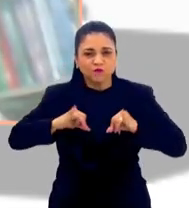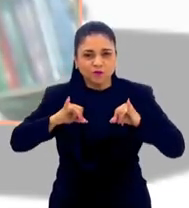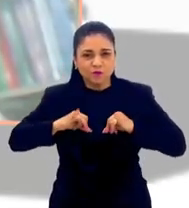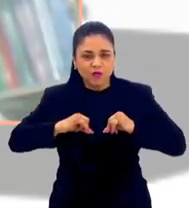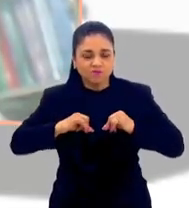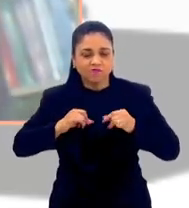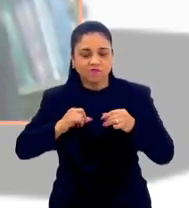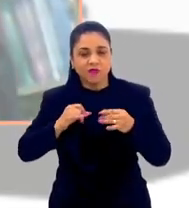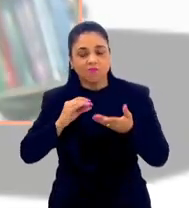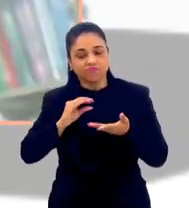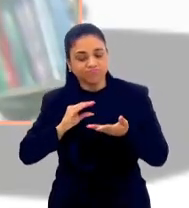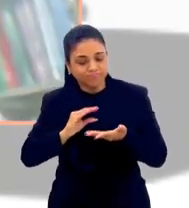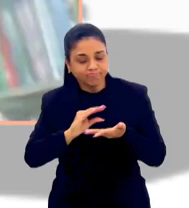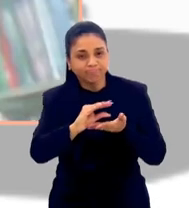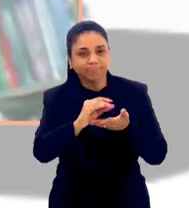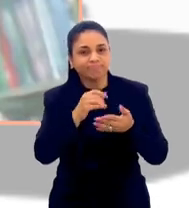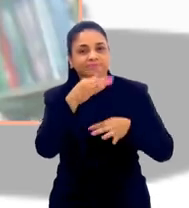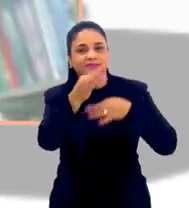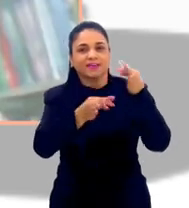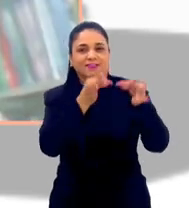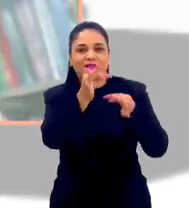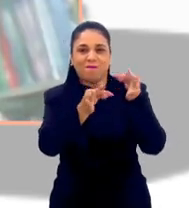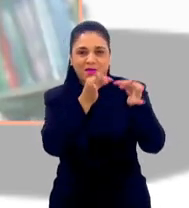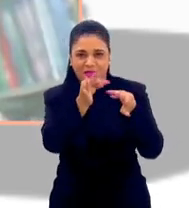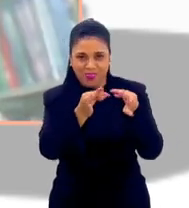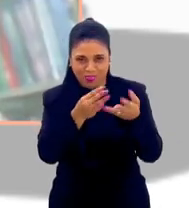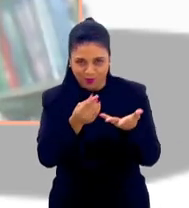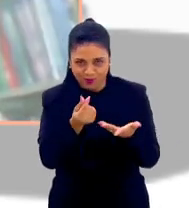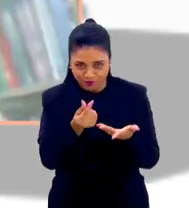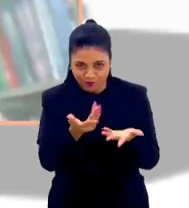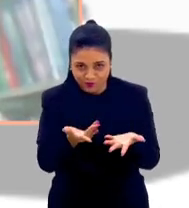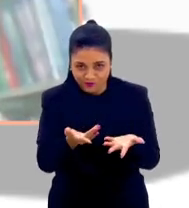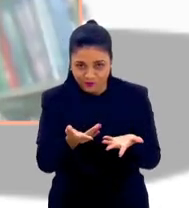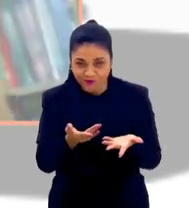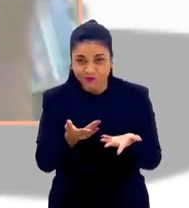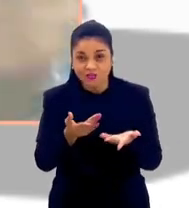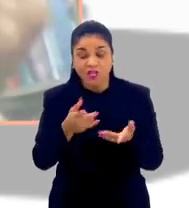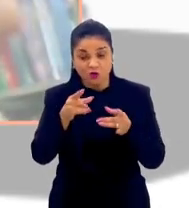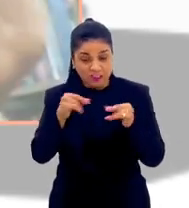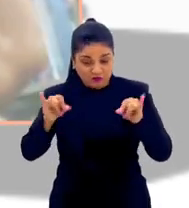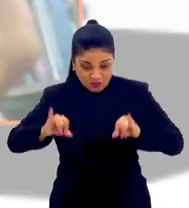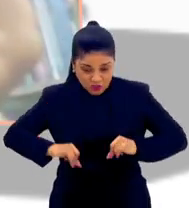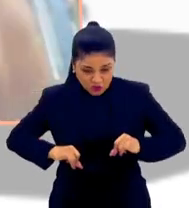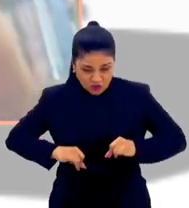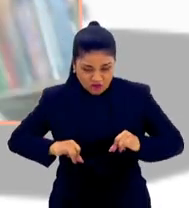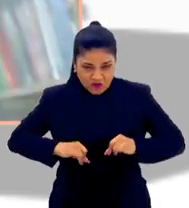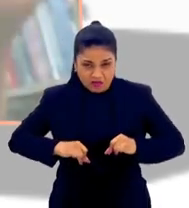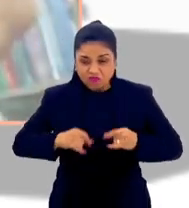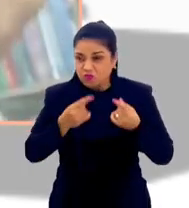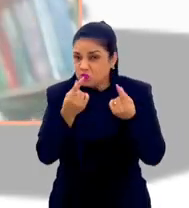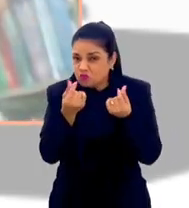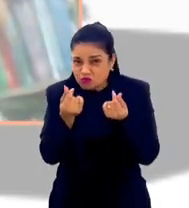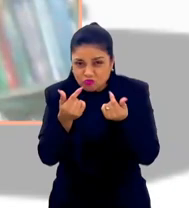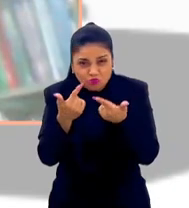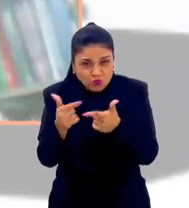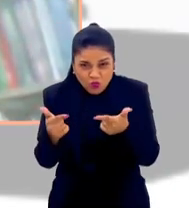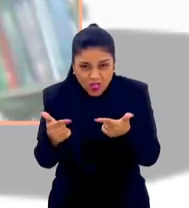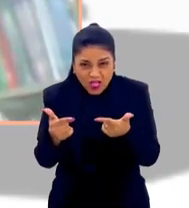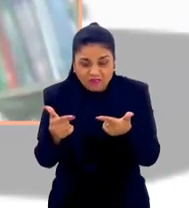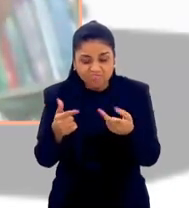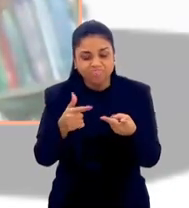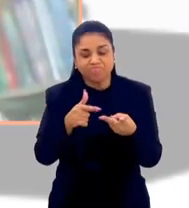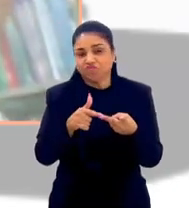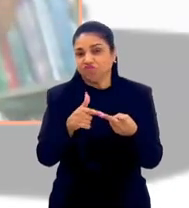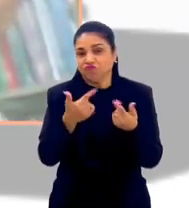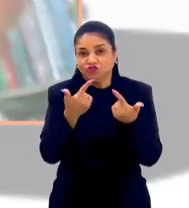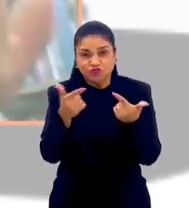dinheiro dá acesso a tratamento. Agora, você vai sofrer quando não tem dinheiro, quando não tem dinheiro para comer,